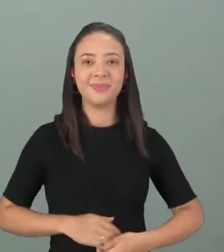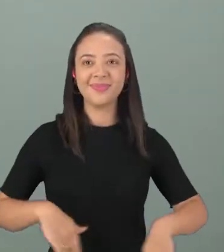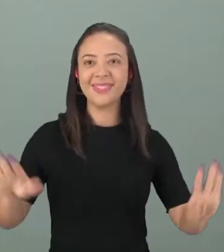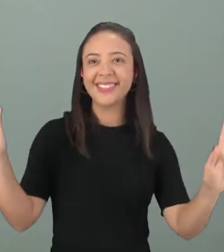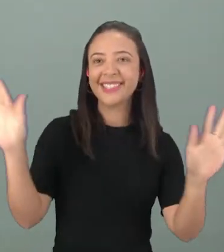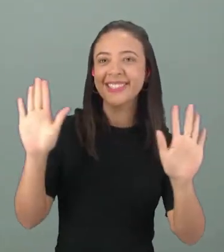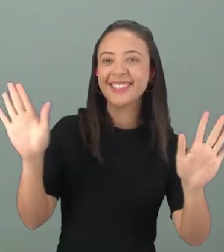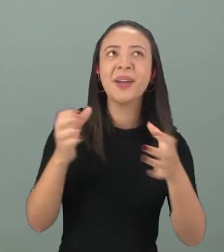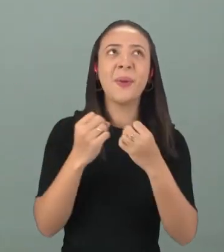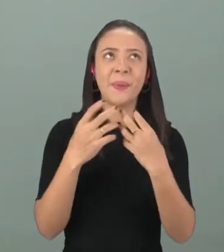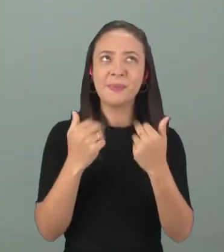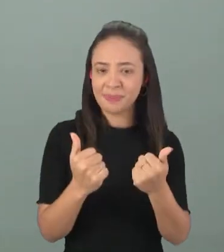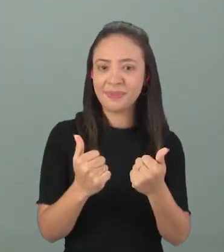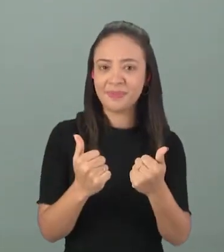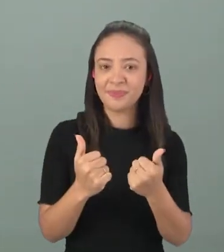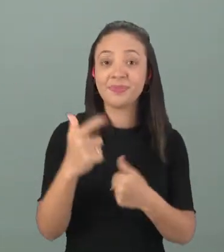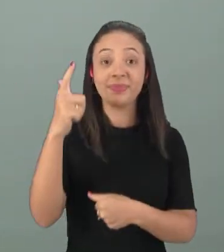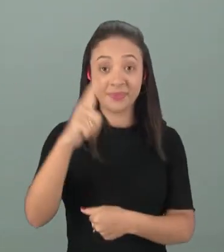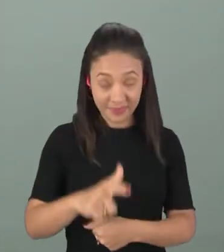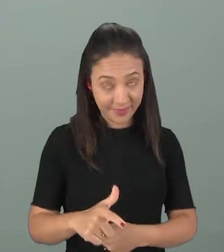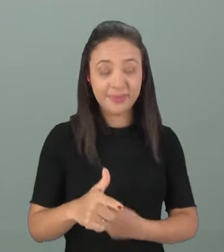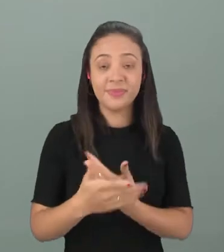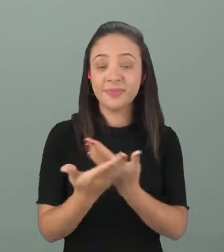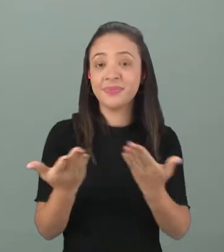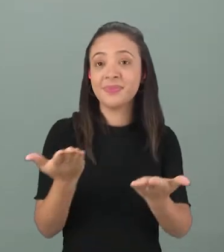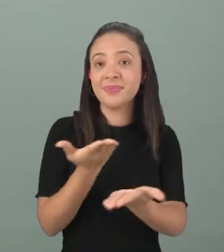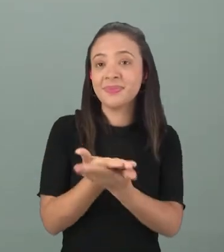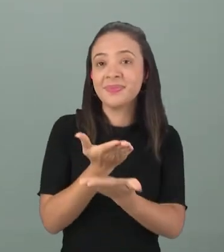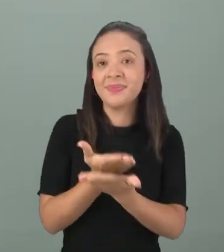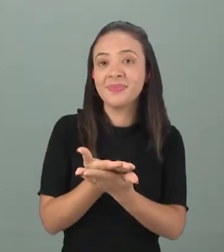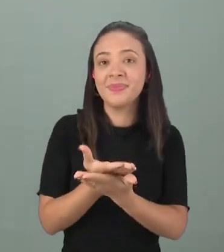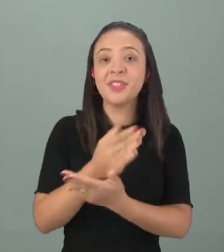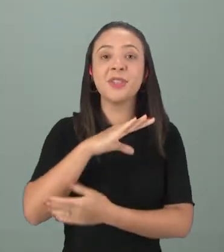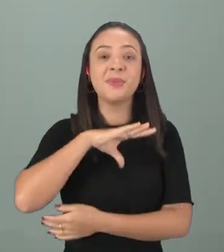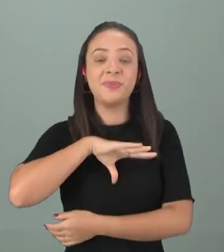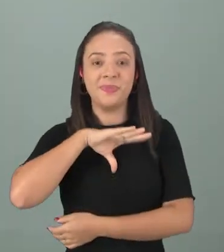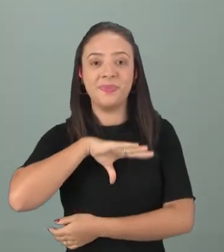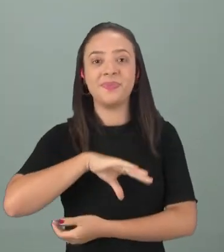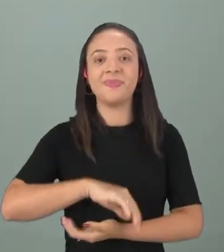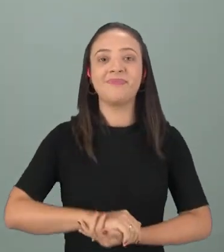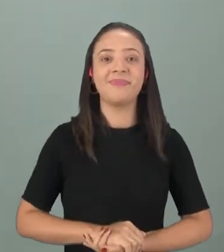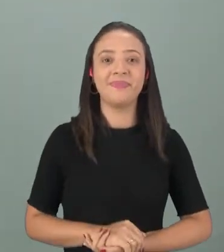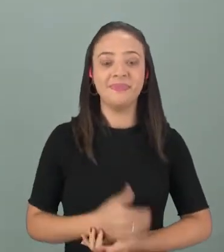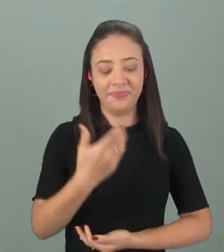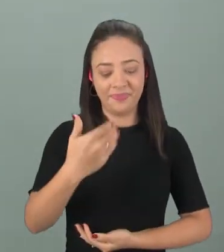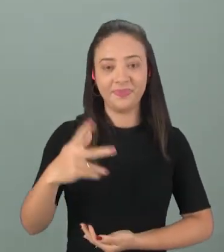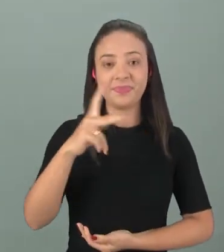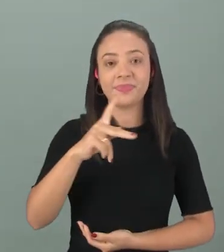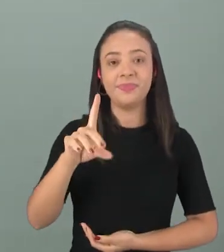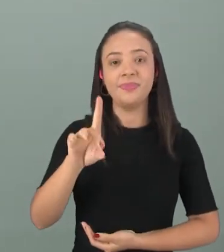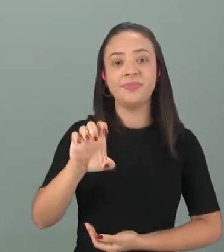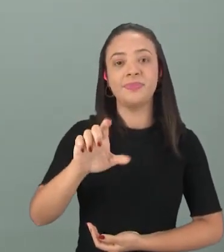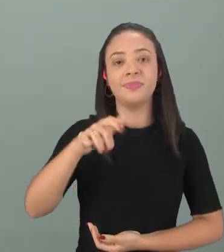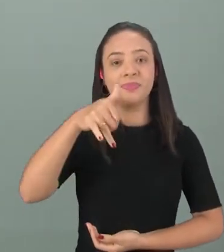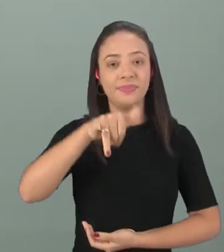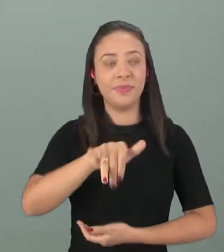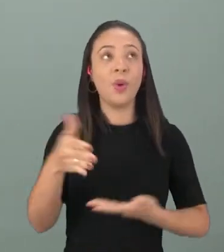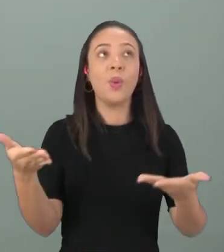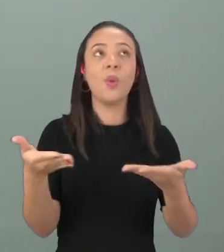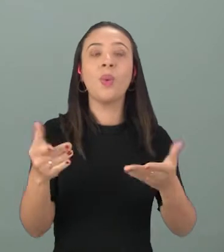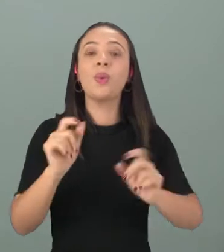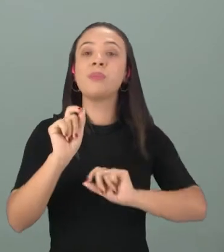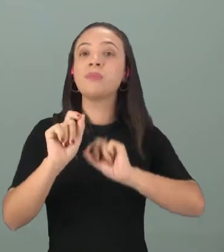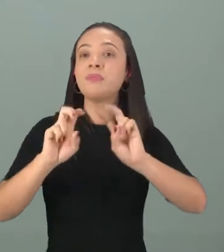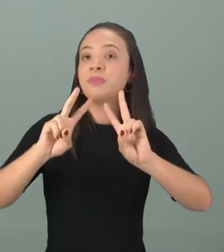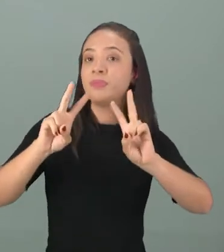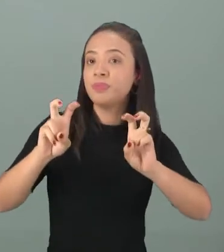Olá pessoal, tudo bem? Estou de volta para mais uma aula com vocês de língua portuguesa. Sou a professora Daly e hoje